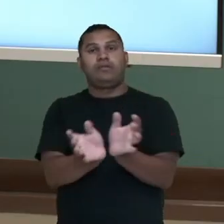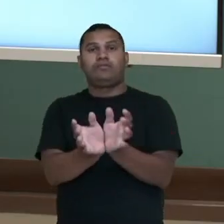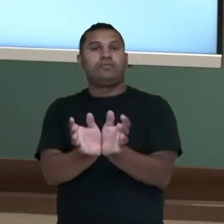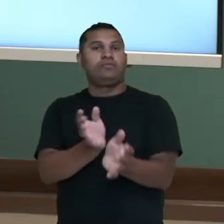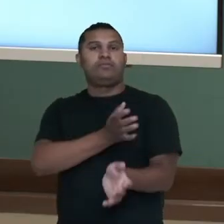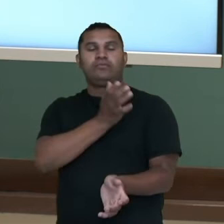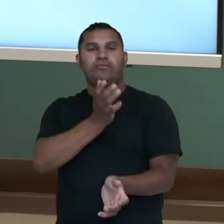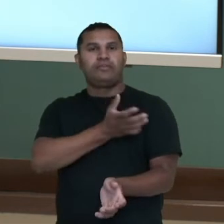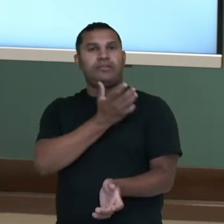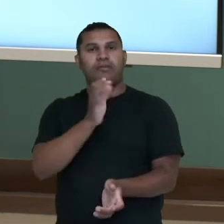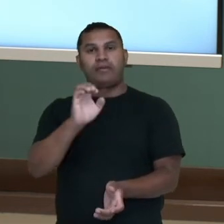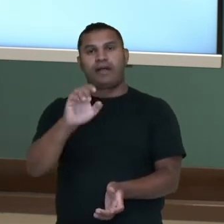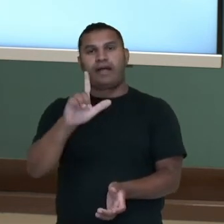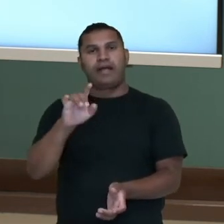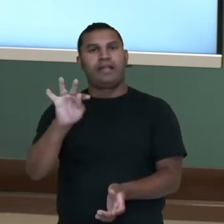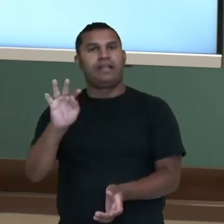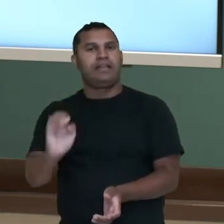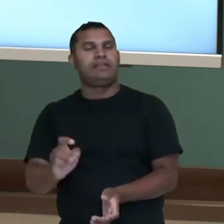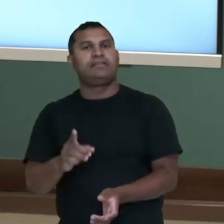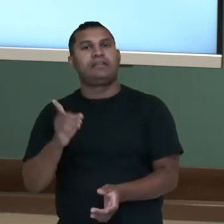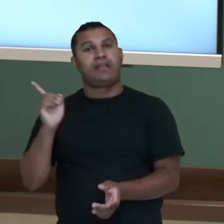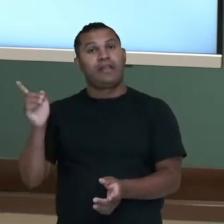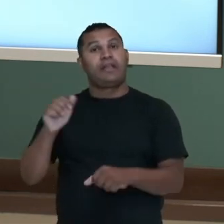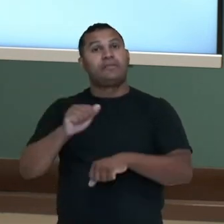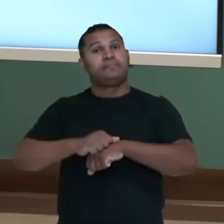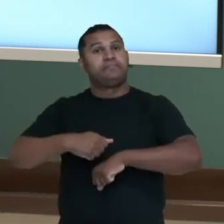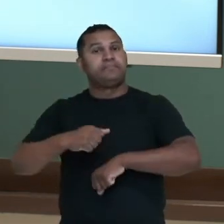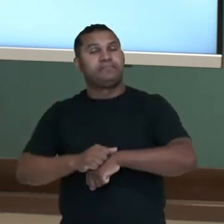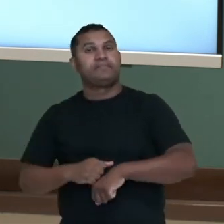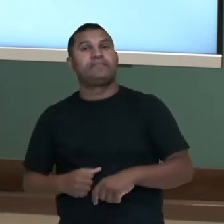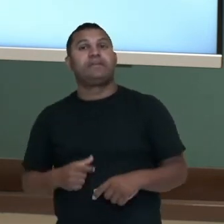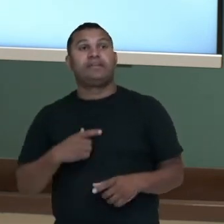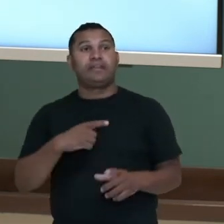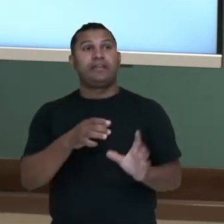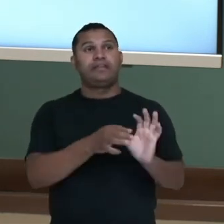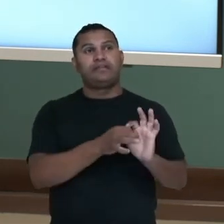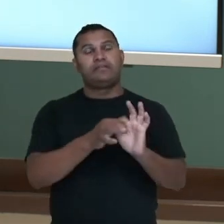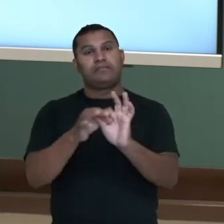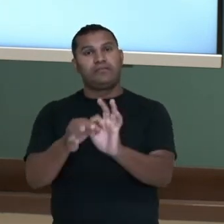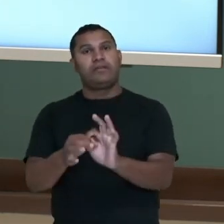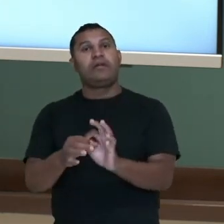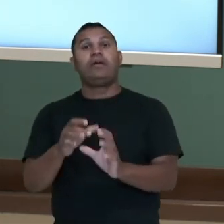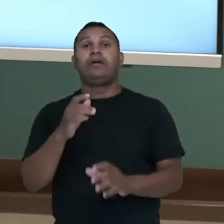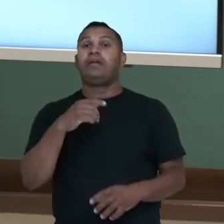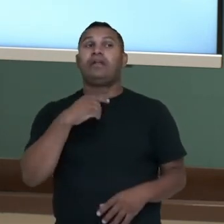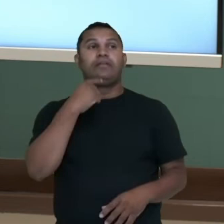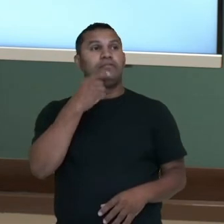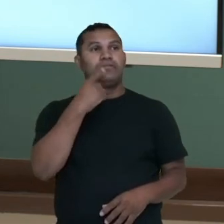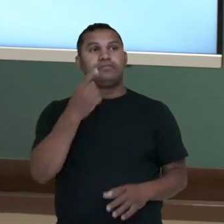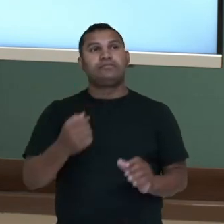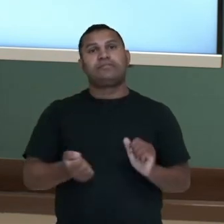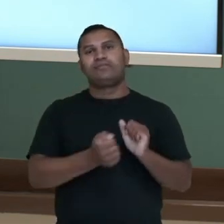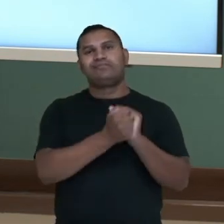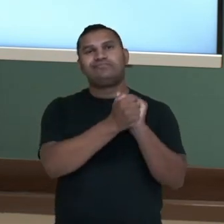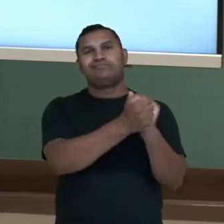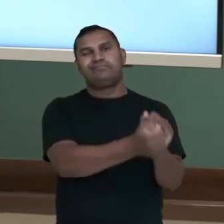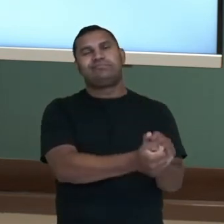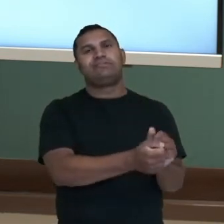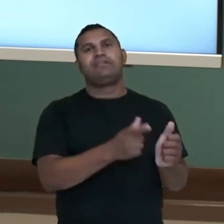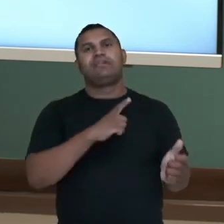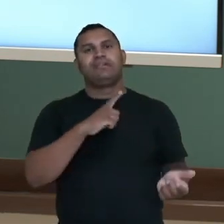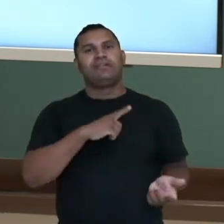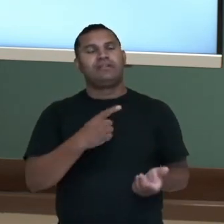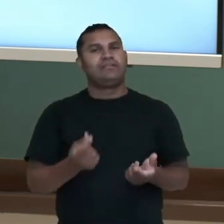elite de Minas Gerais, ou relações tão intensas como os outros membros estabelecia. Por conta disso, nós sabemos que Tiradentes,